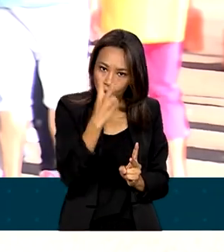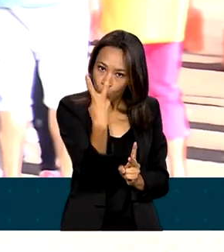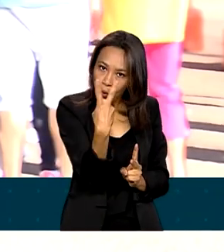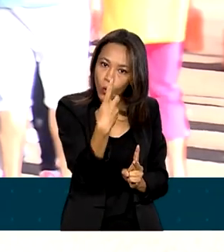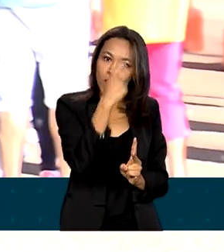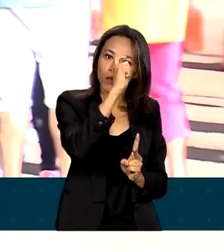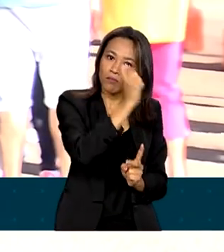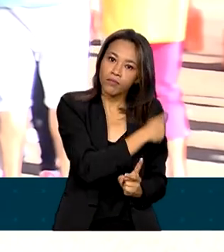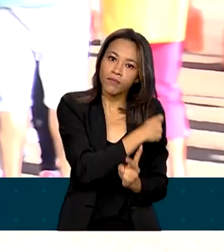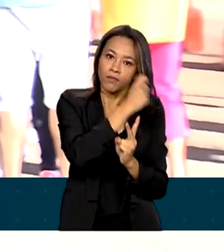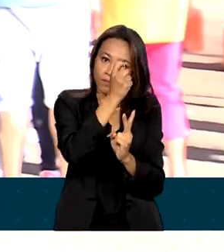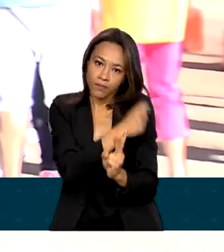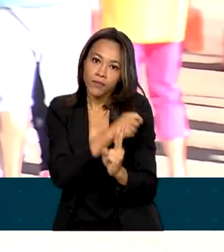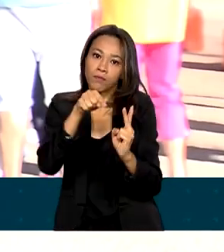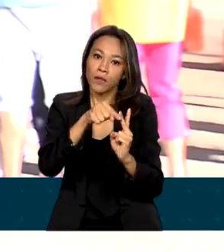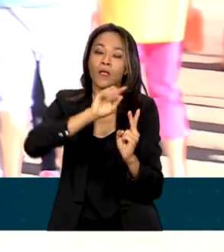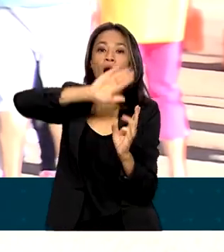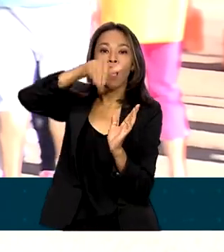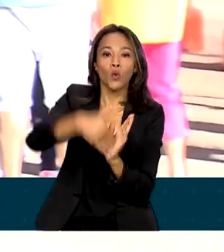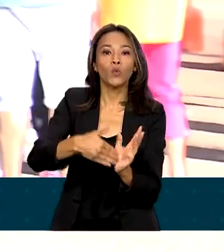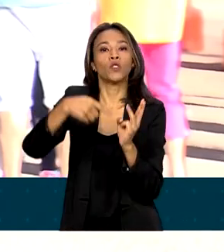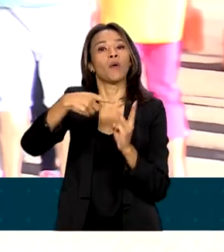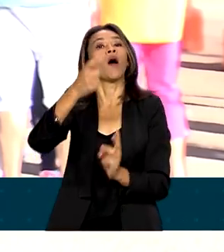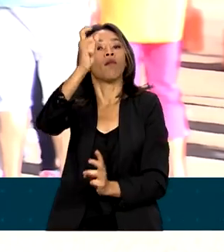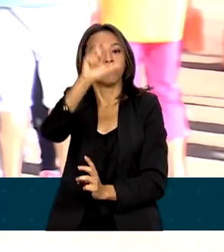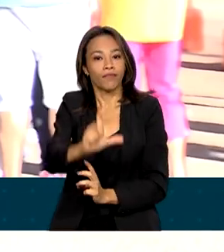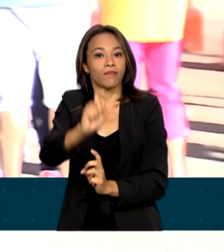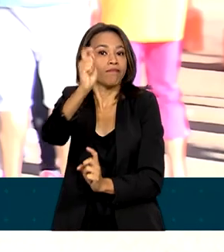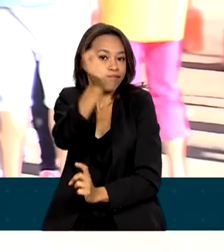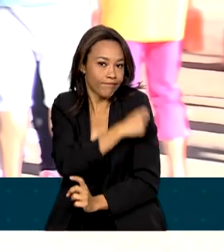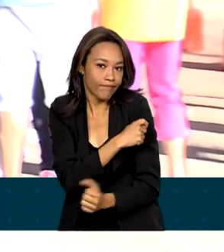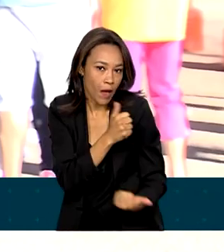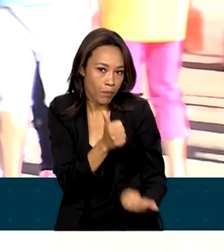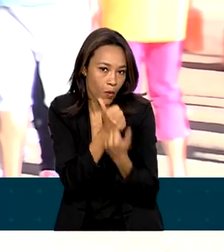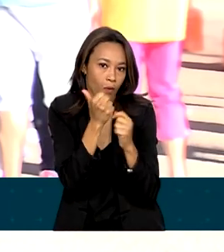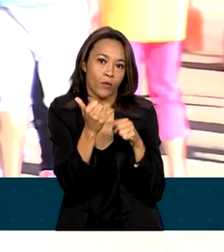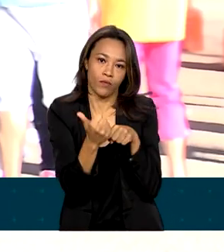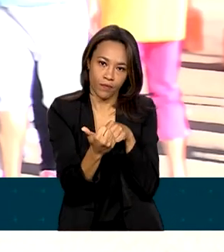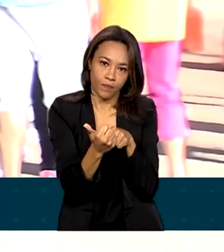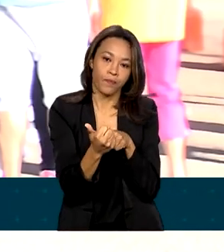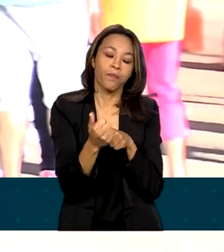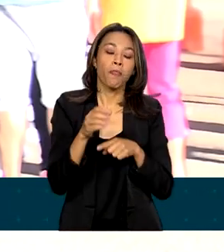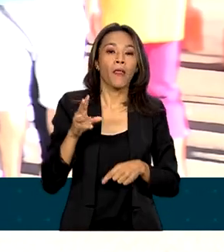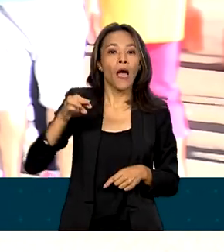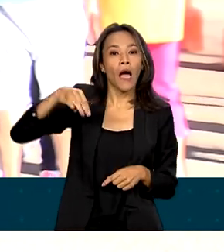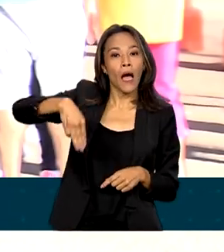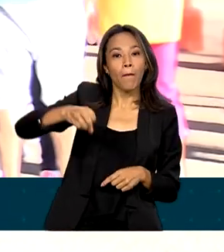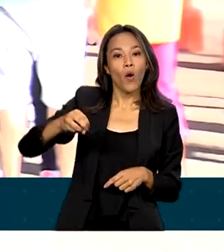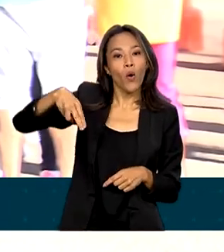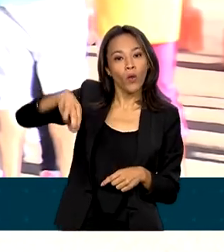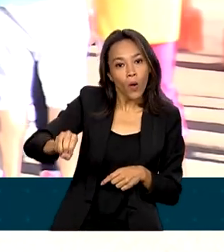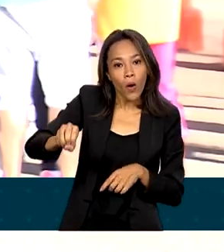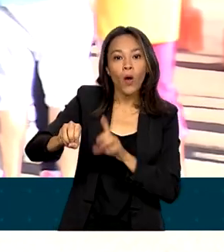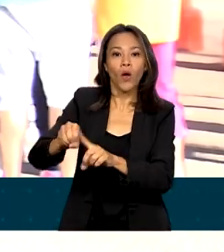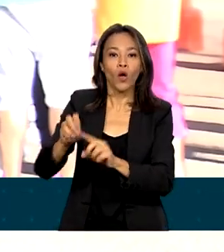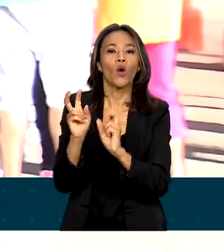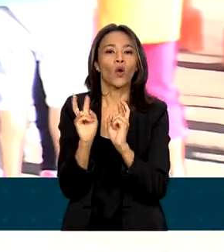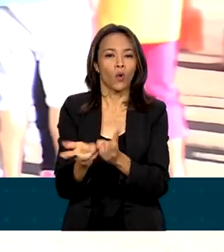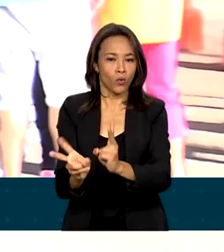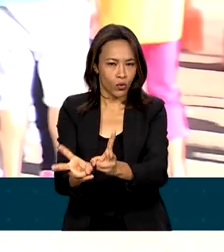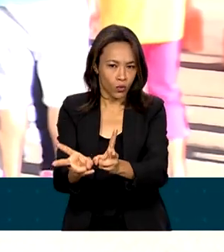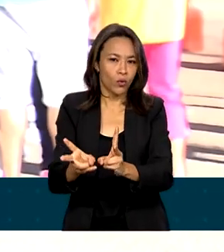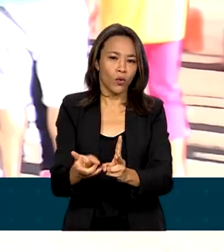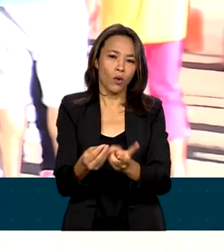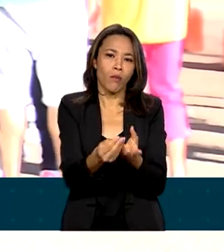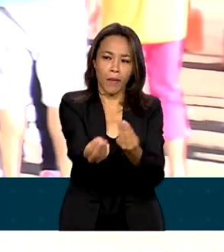como última dose de reforço. De acordo com o Ministério da Saúde, as vacinas monovalentes continuam disponíveis para a